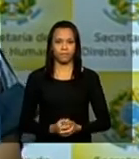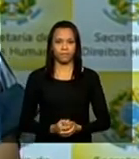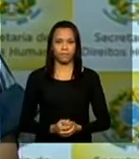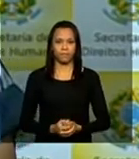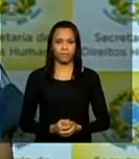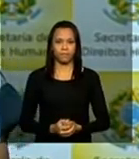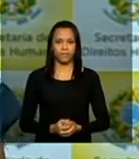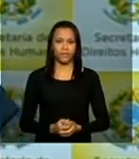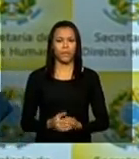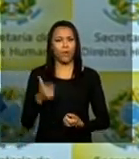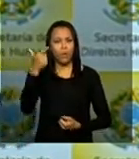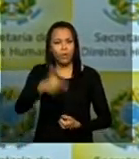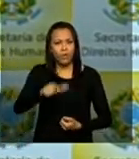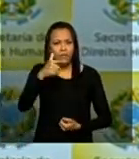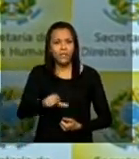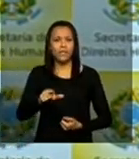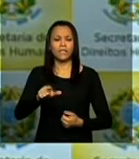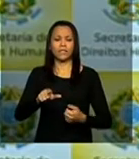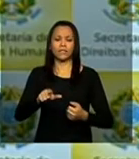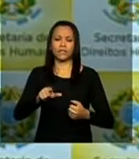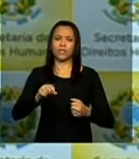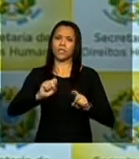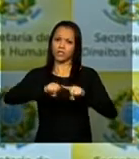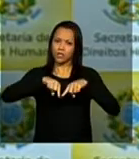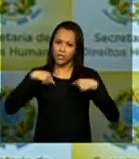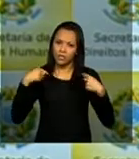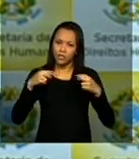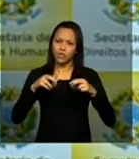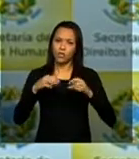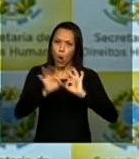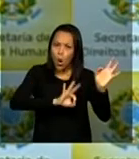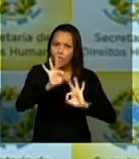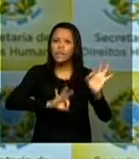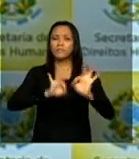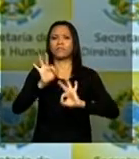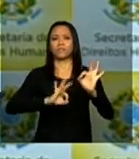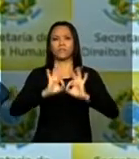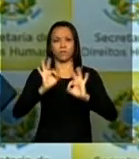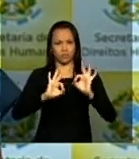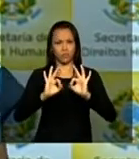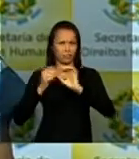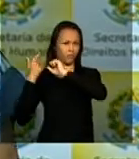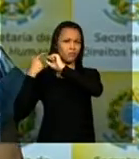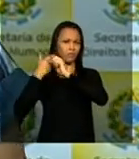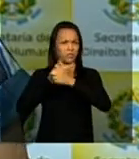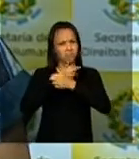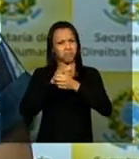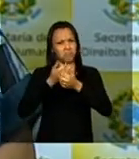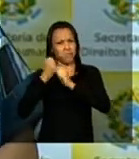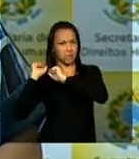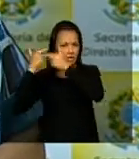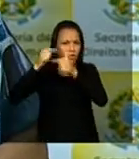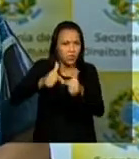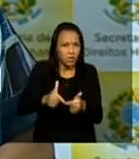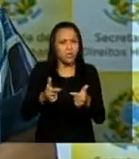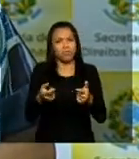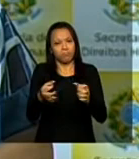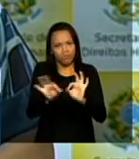reorganização conservadora na qual no qual essa